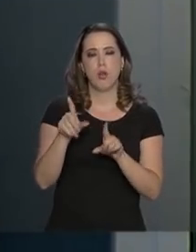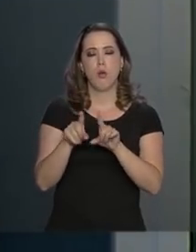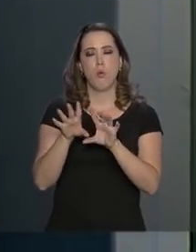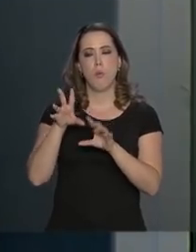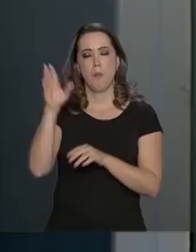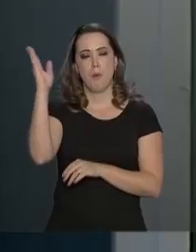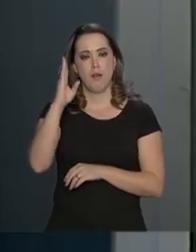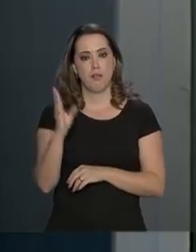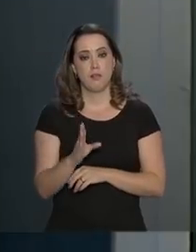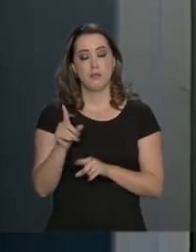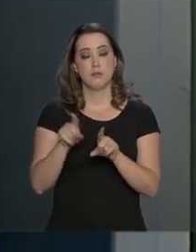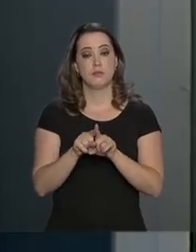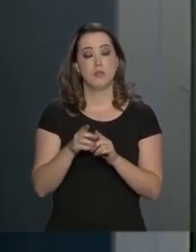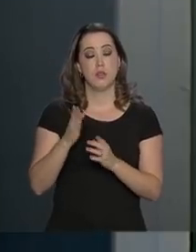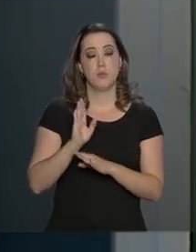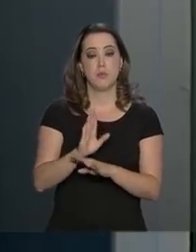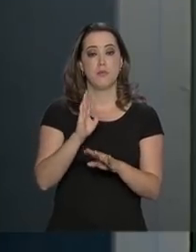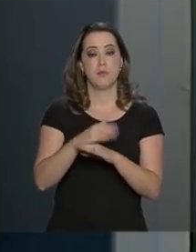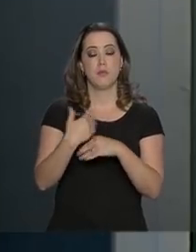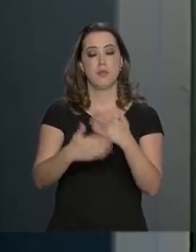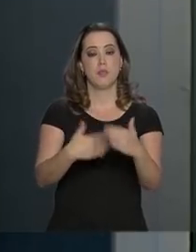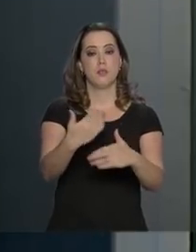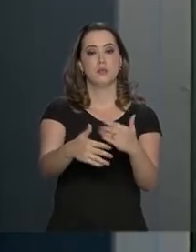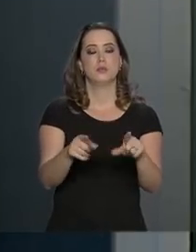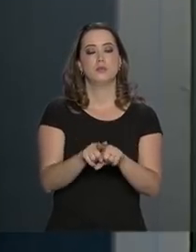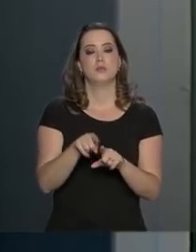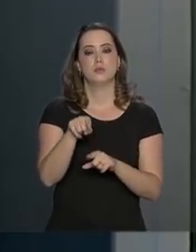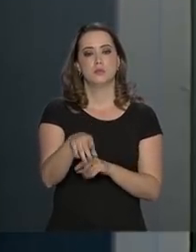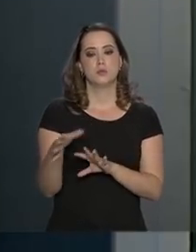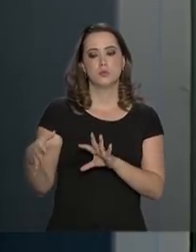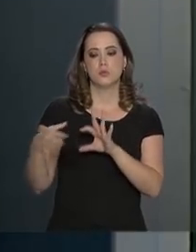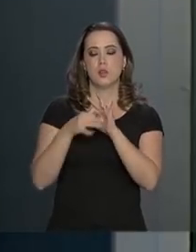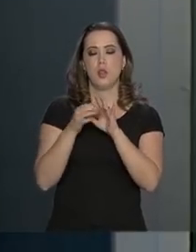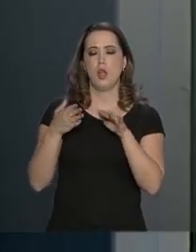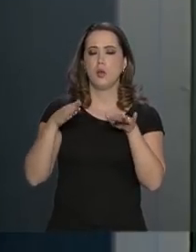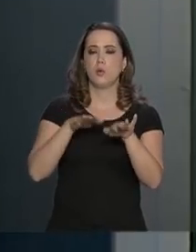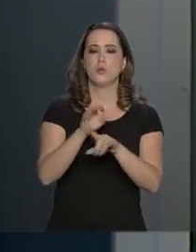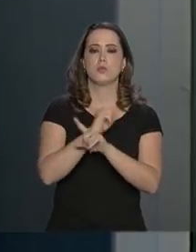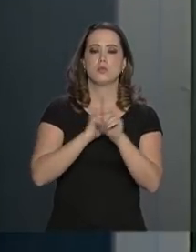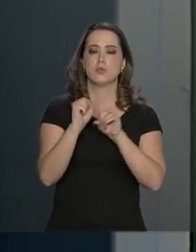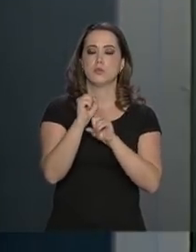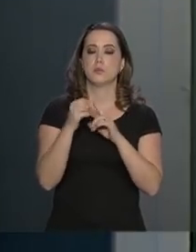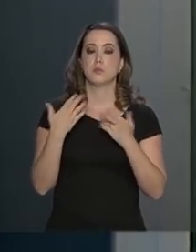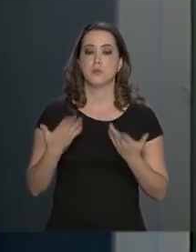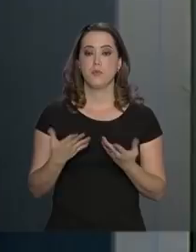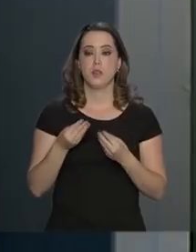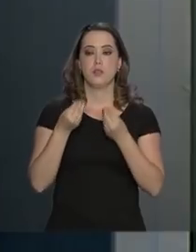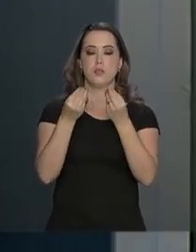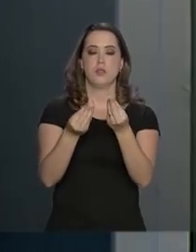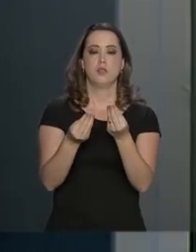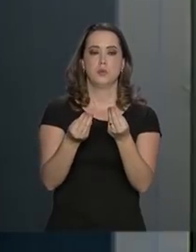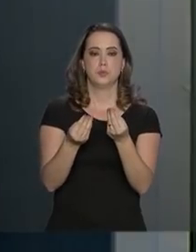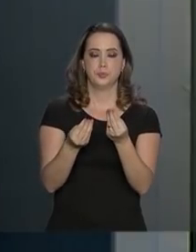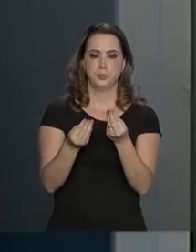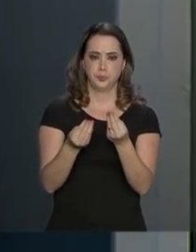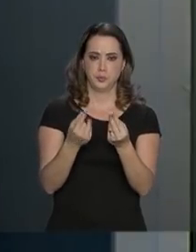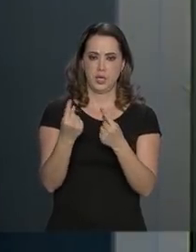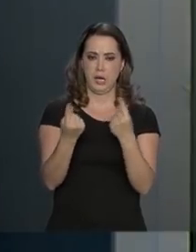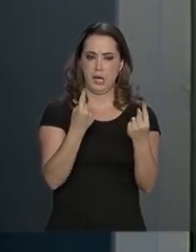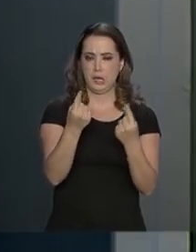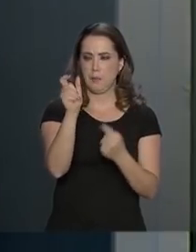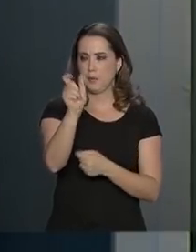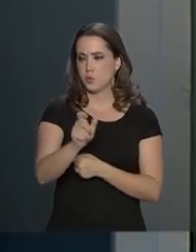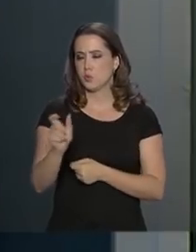empresa contribui para o desenvolvimento e a inclusão social, assegurando a cada